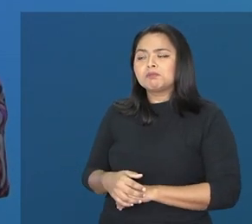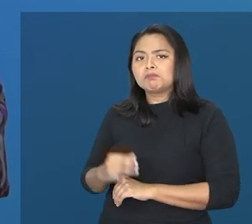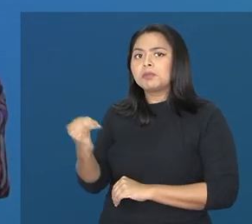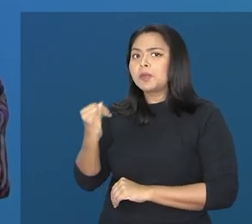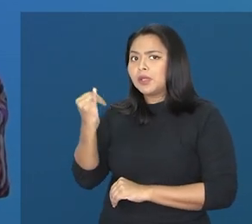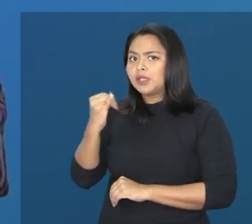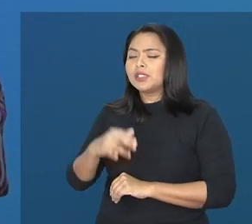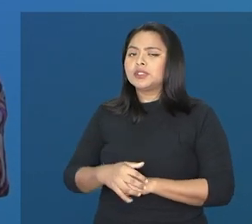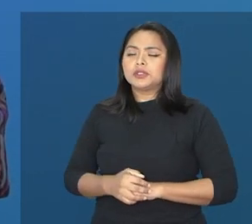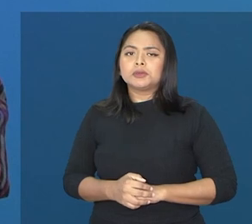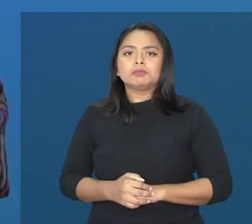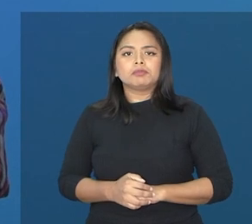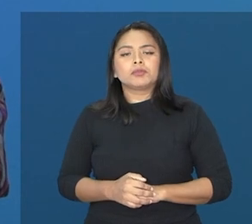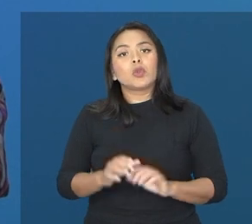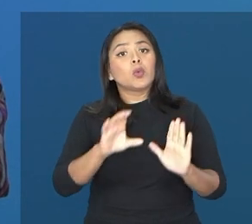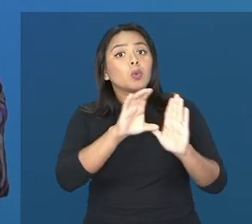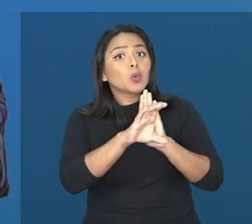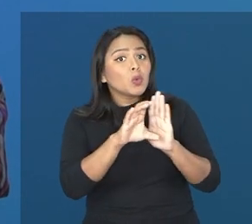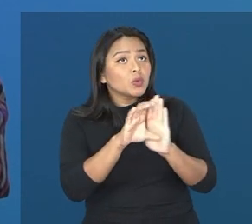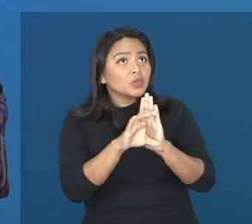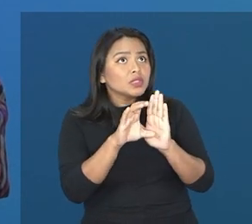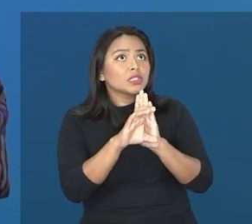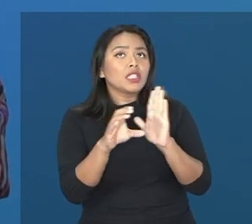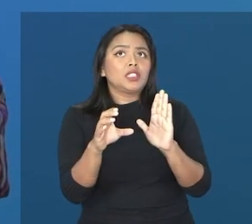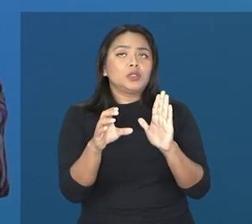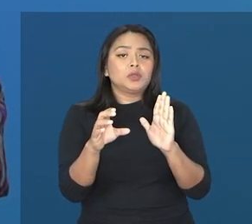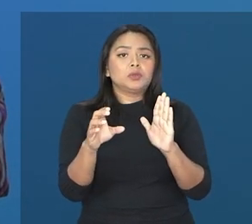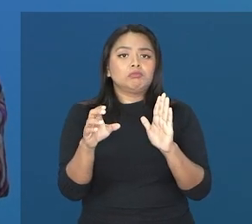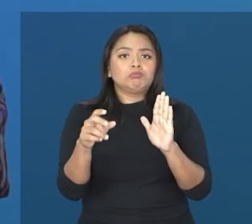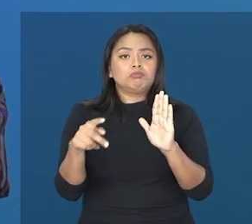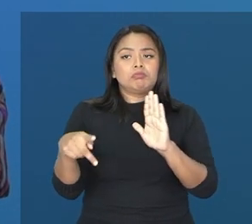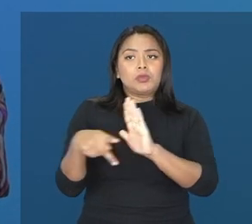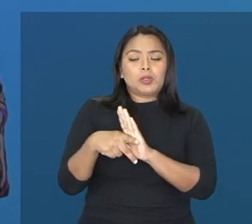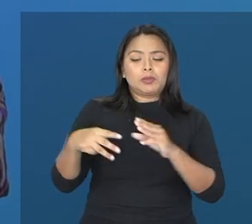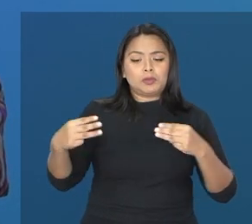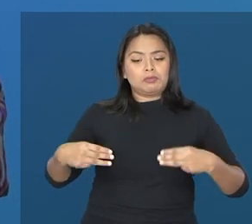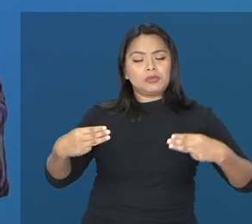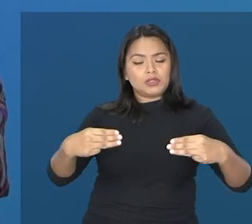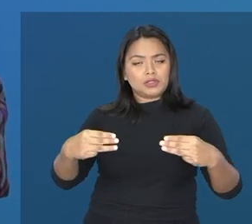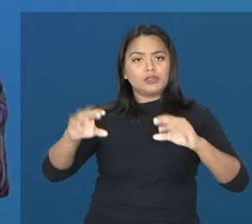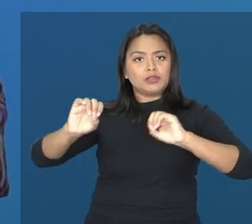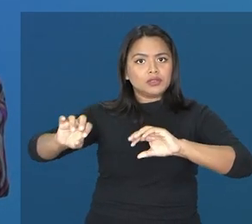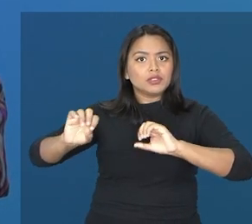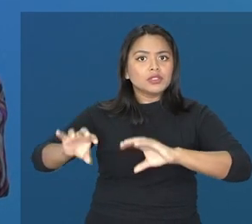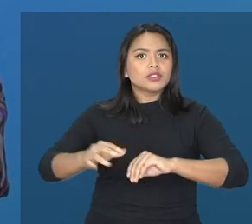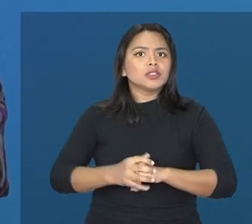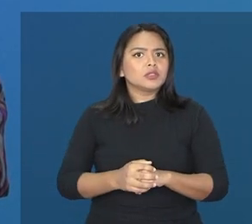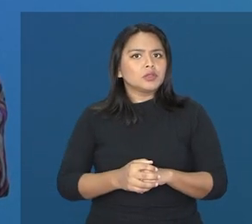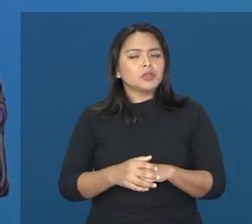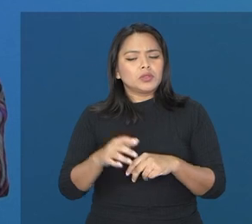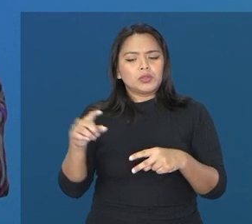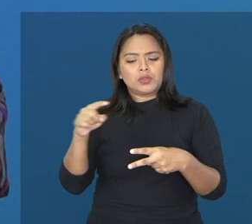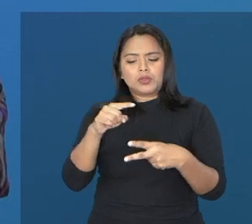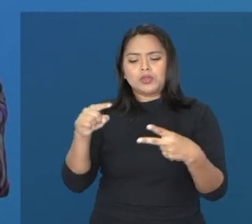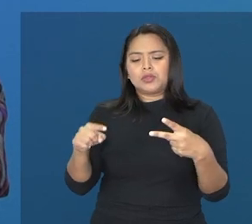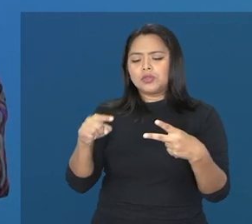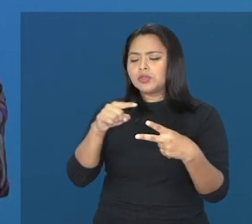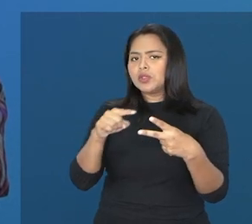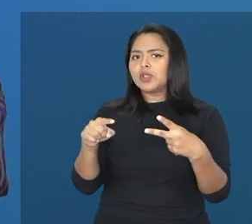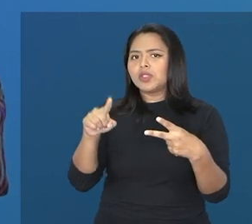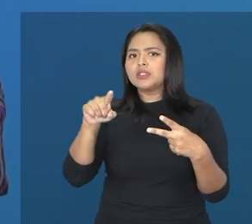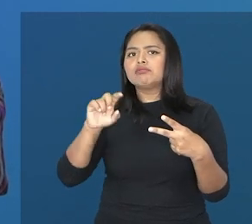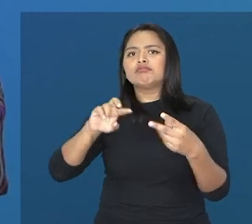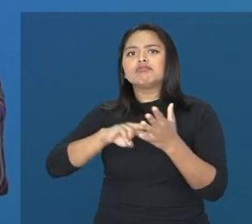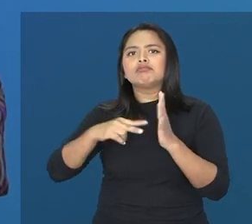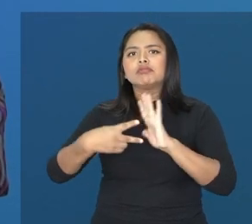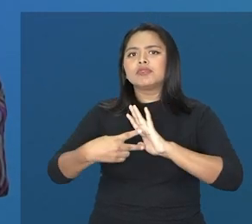Por definição do Ministério da Educação, altas habilidades e superdotação seria um